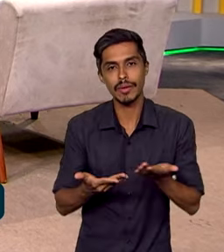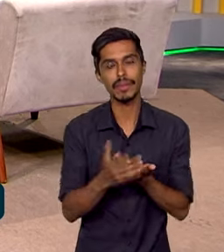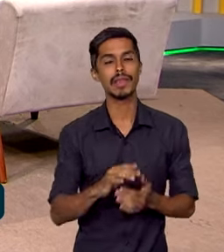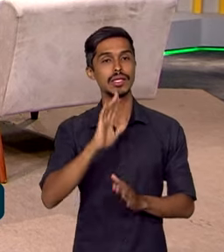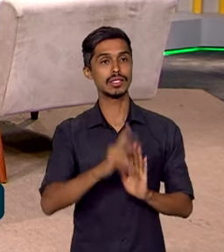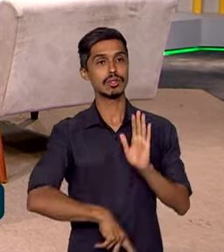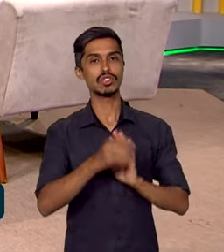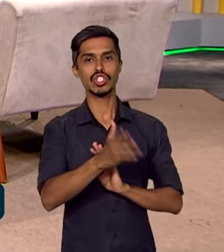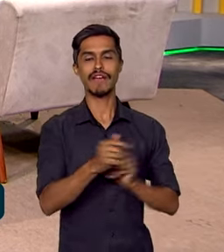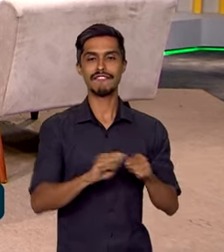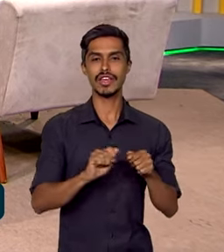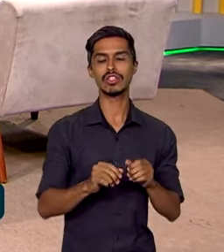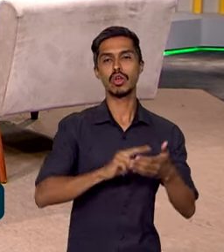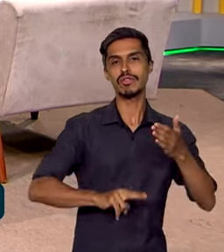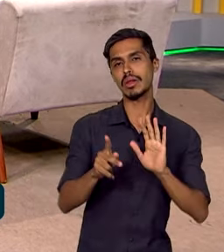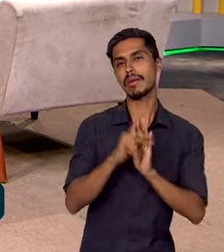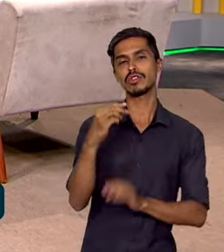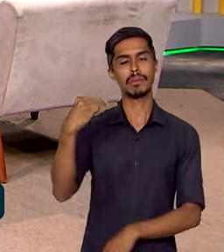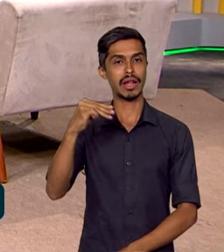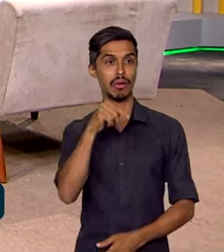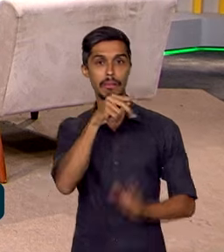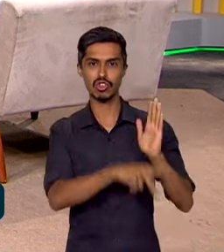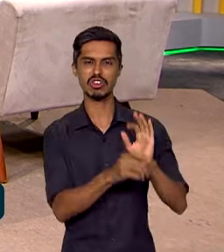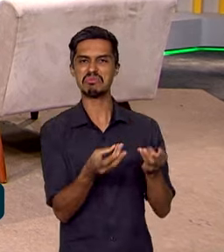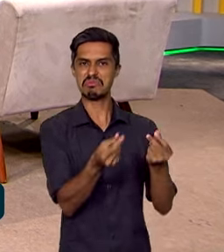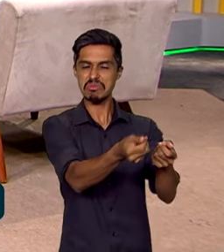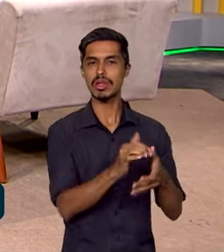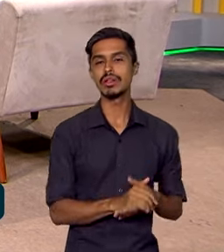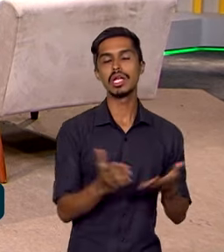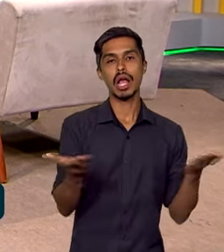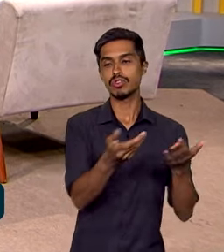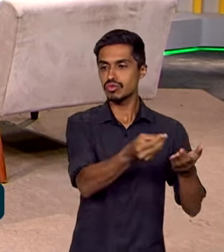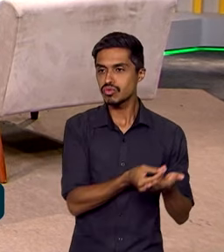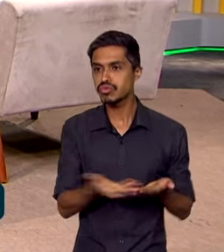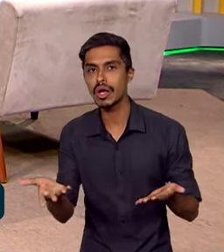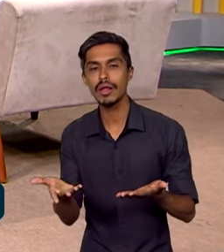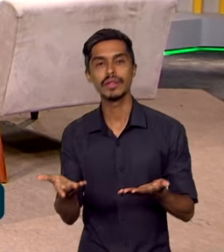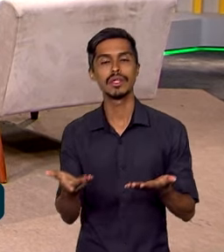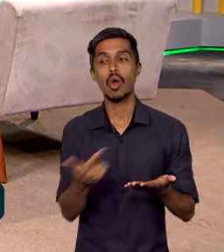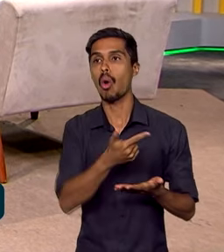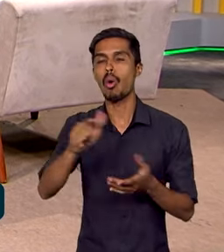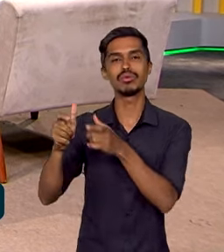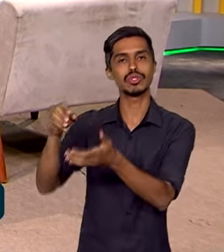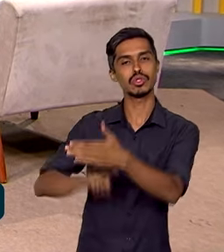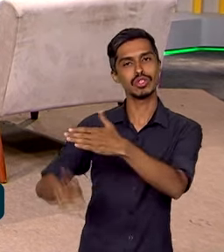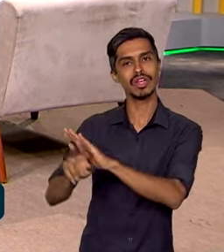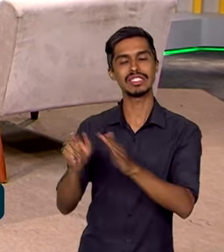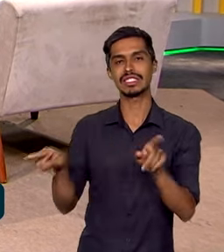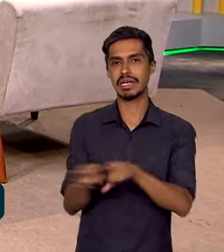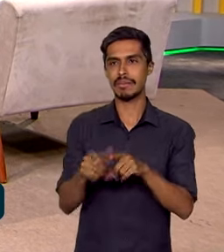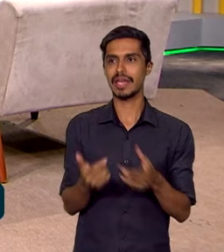foi feito na Universidade Federal do Maranhão, é um programa de sucesso, e que agora a está levando esse programa para outras universidades, e